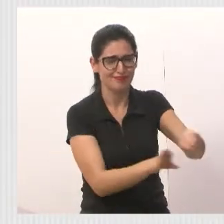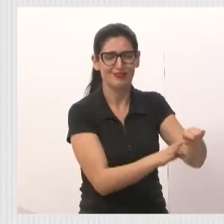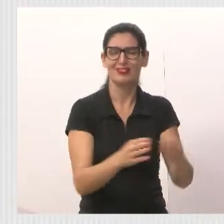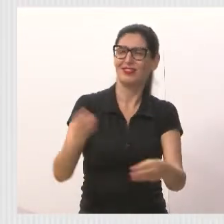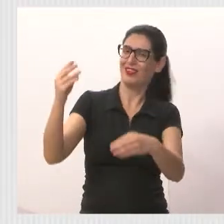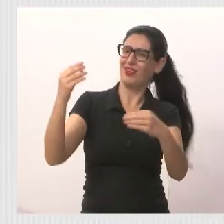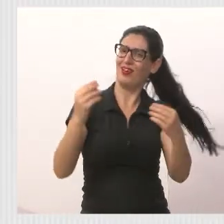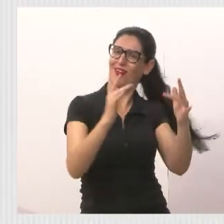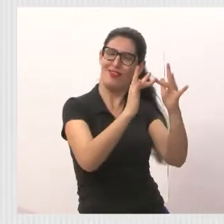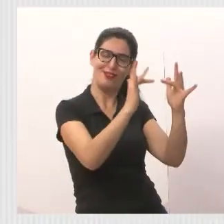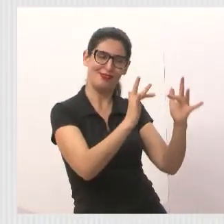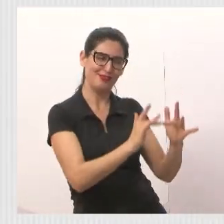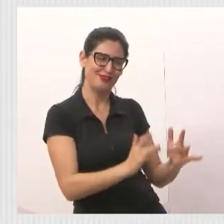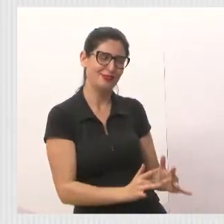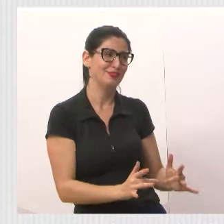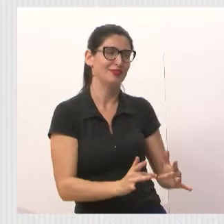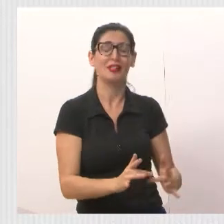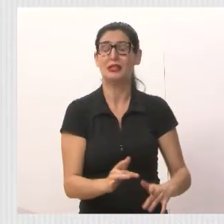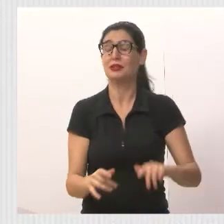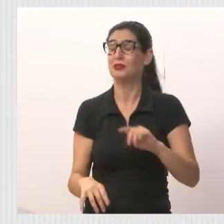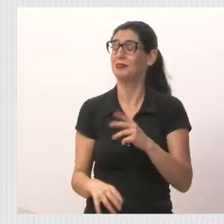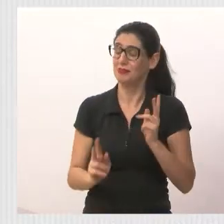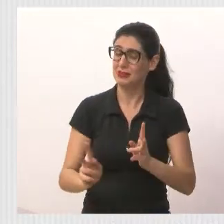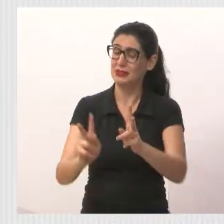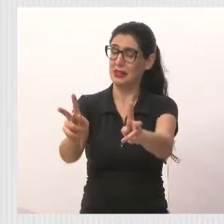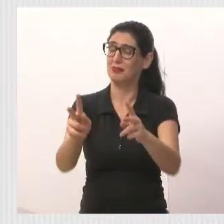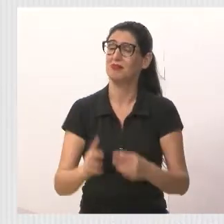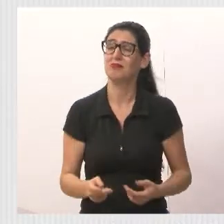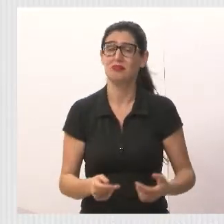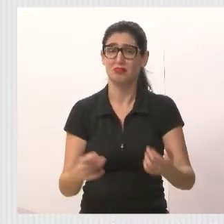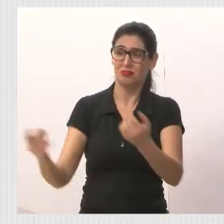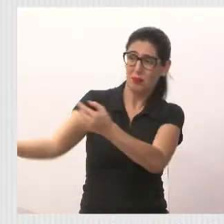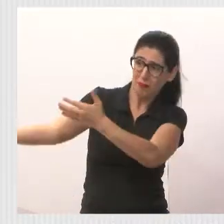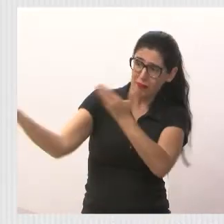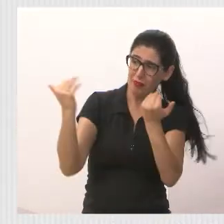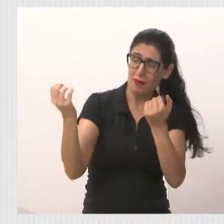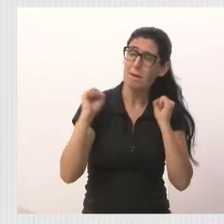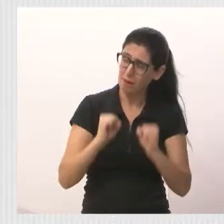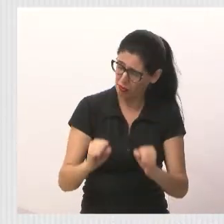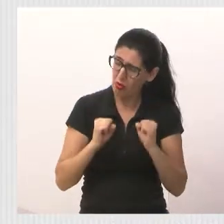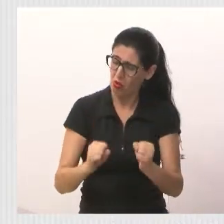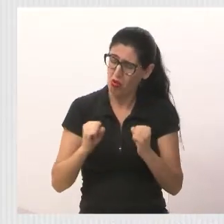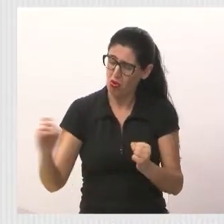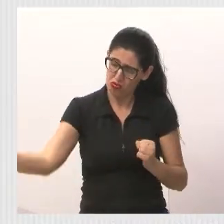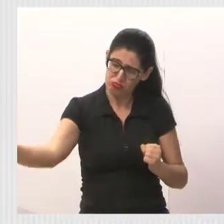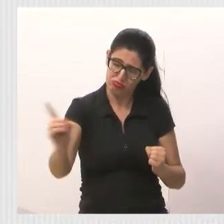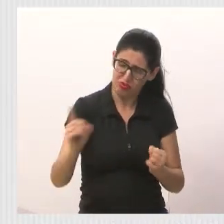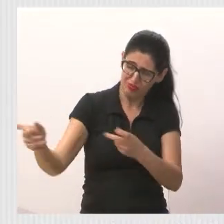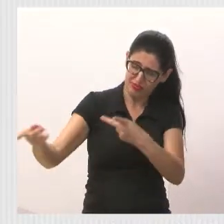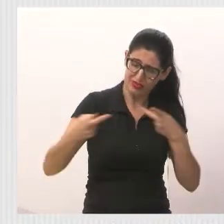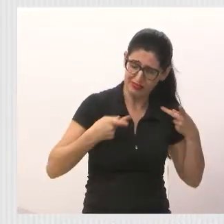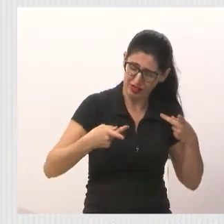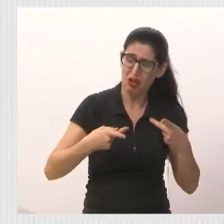da vereadora, estamos aqui à disposição de vocês para atender, para receber a todos.